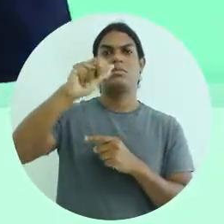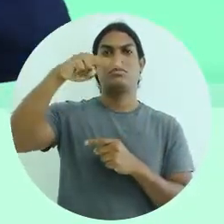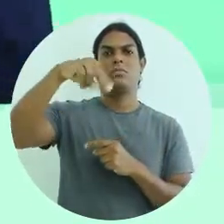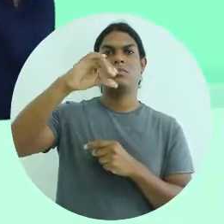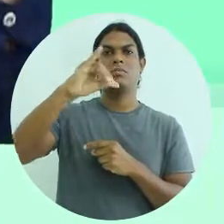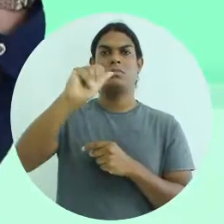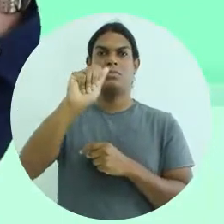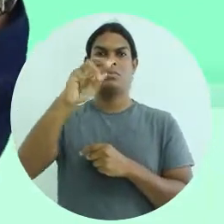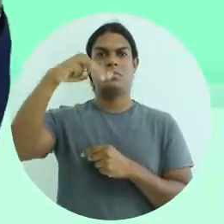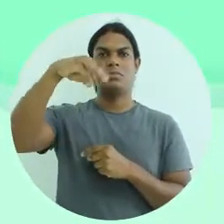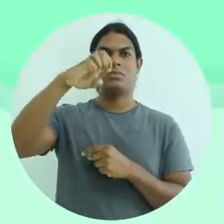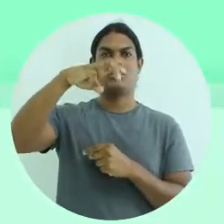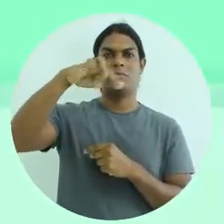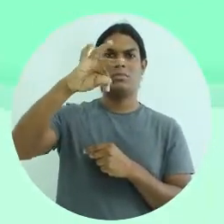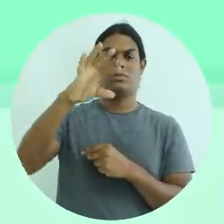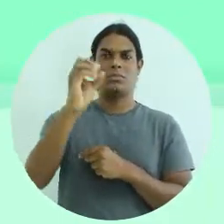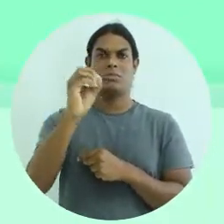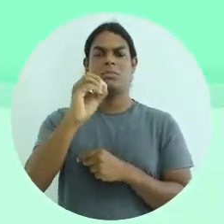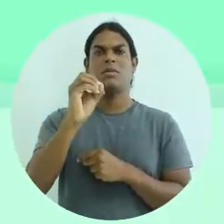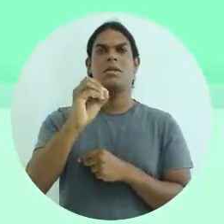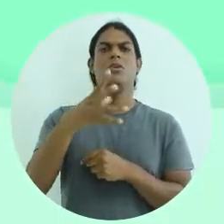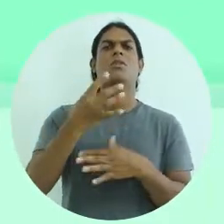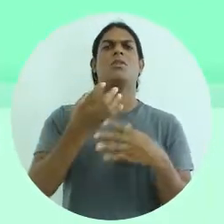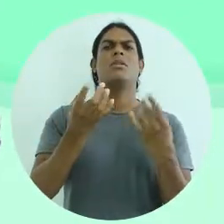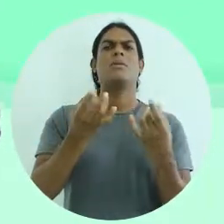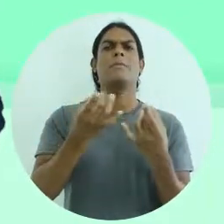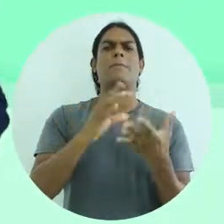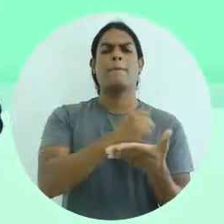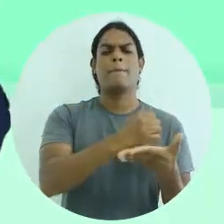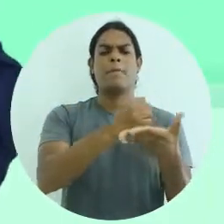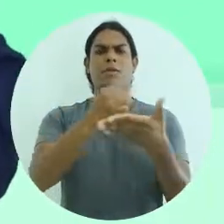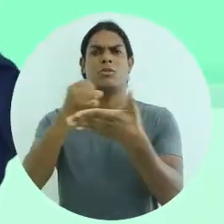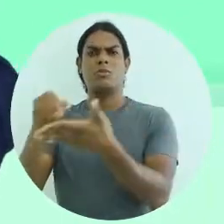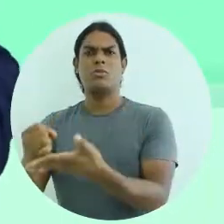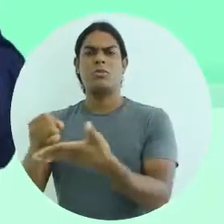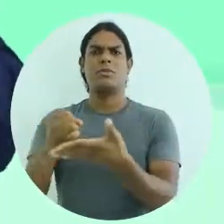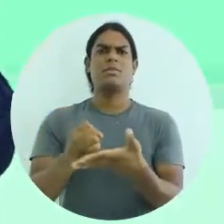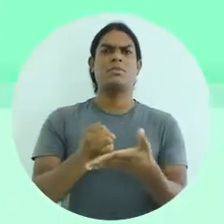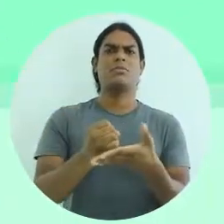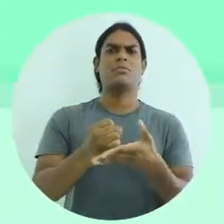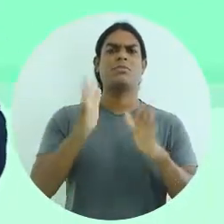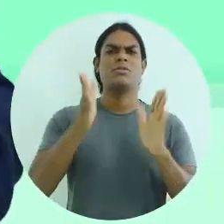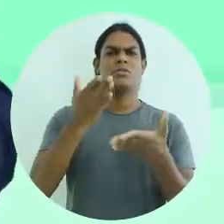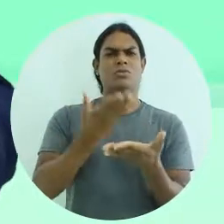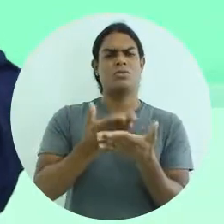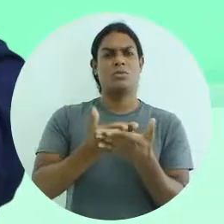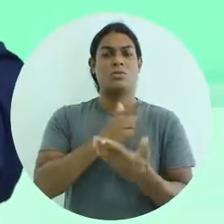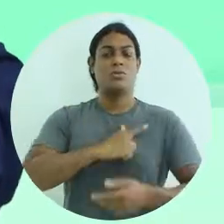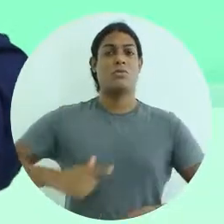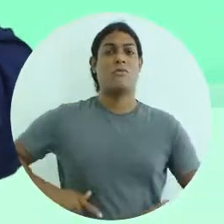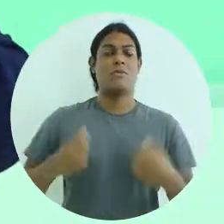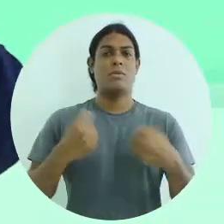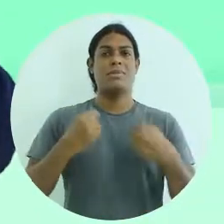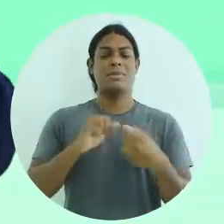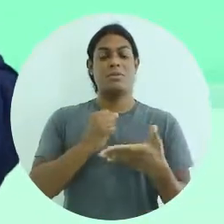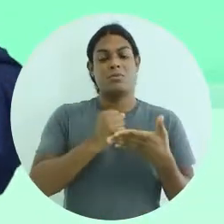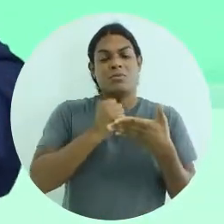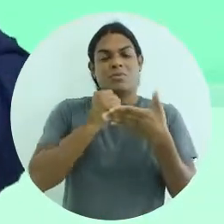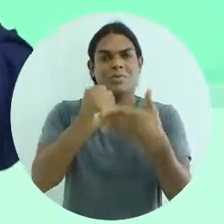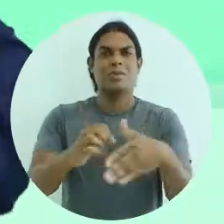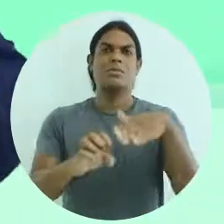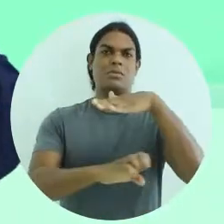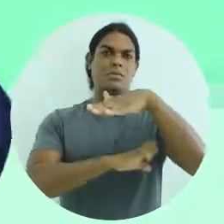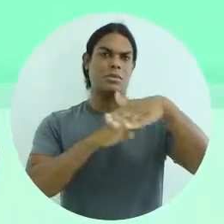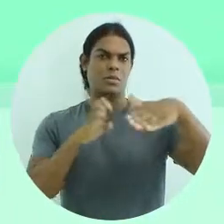vimos desde o início dos nossos estudos, o governo precisa que seja estimulado o processo que as empresas comecem